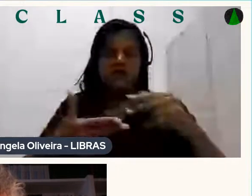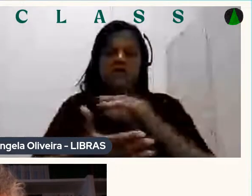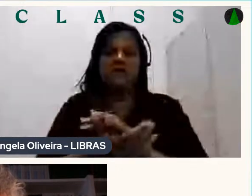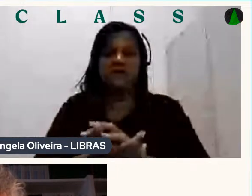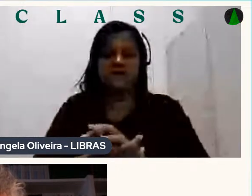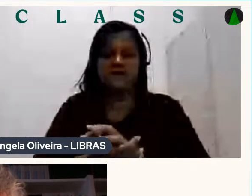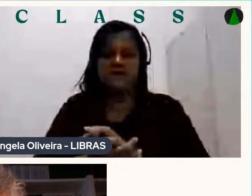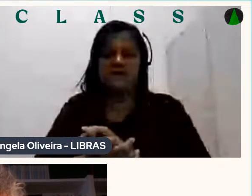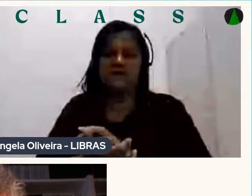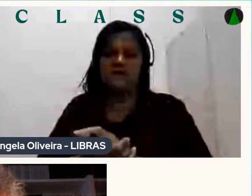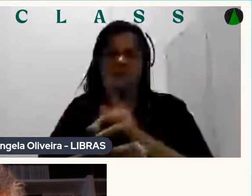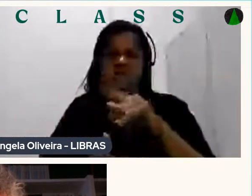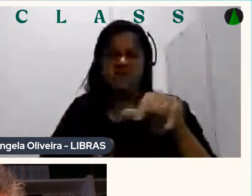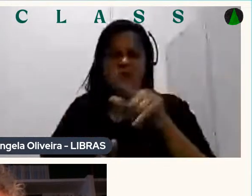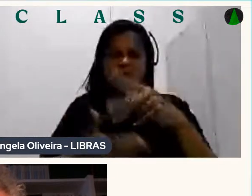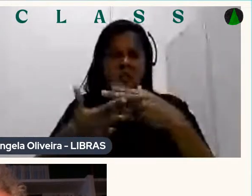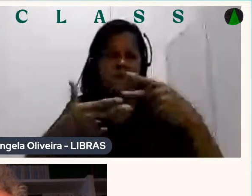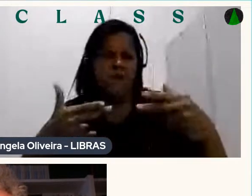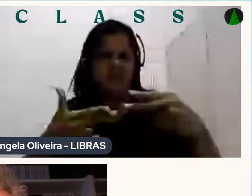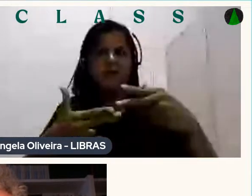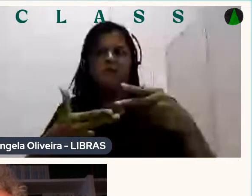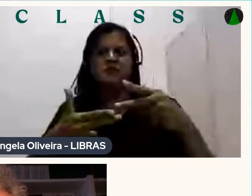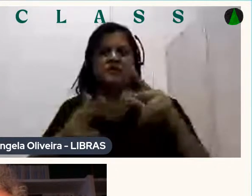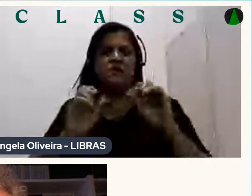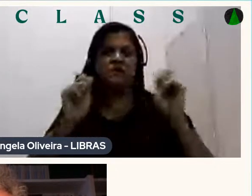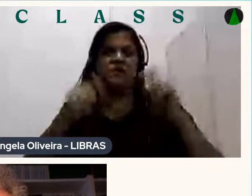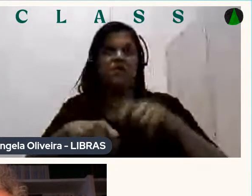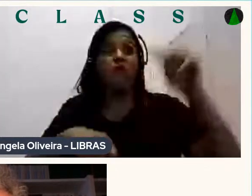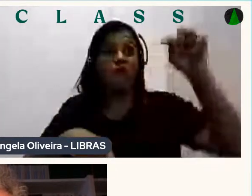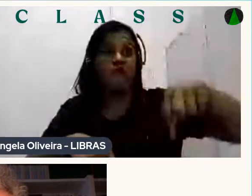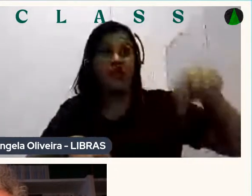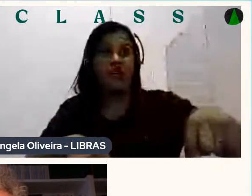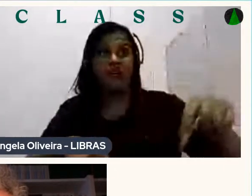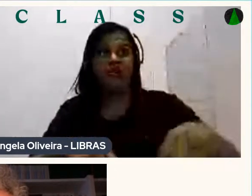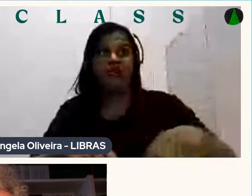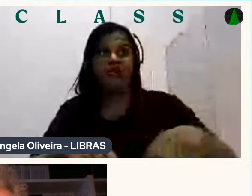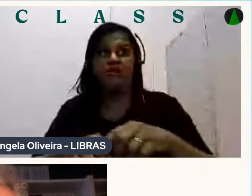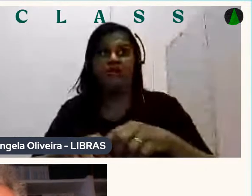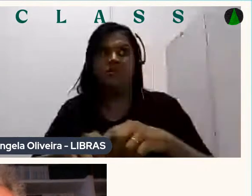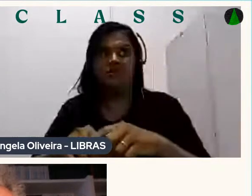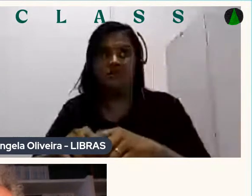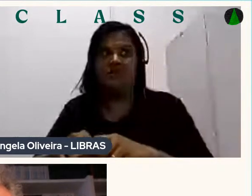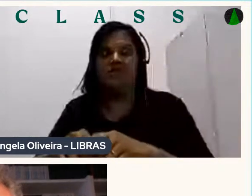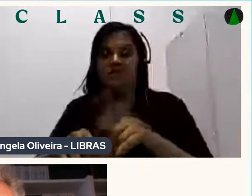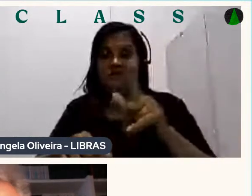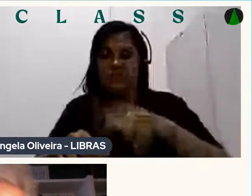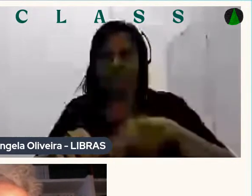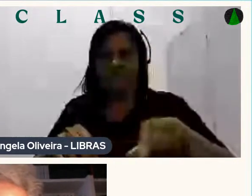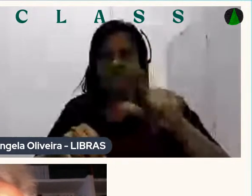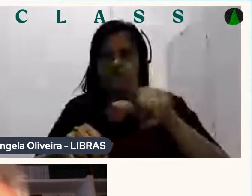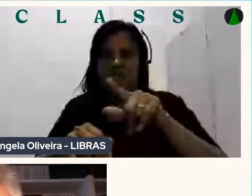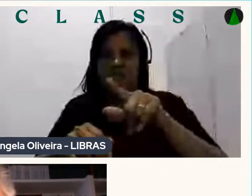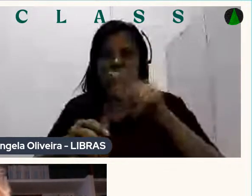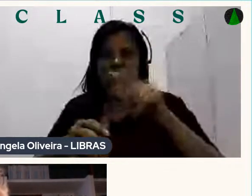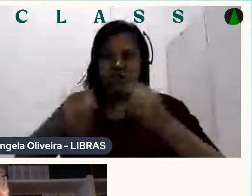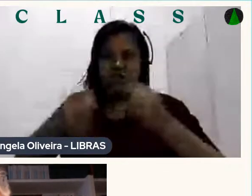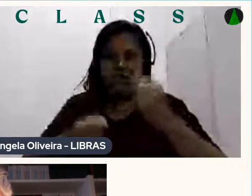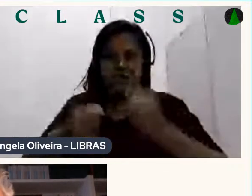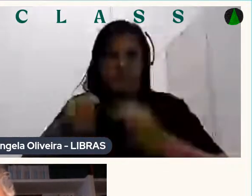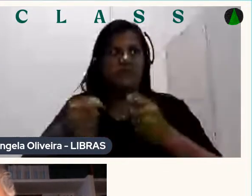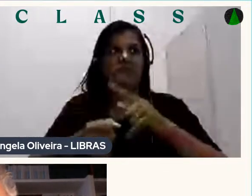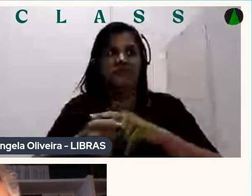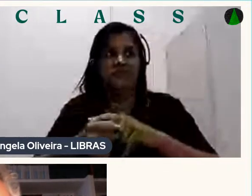funilaria Mais automotiva Você vai É lixa Aí é braçal mesmo É lixa Polimento